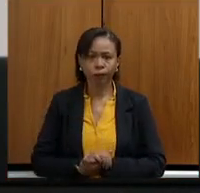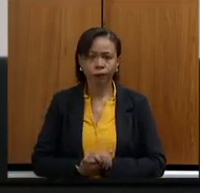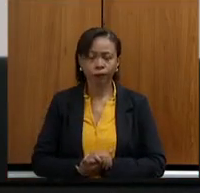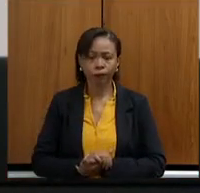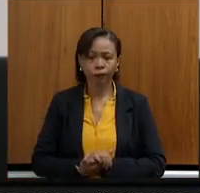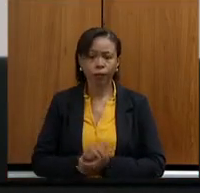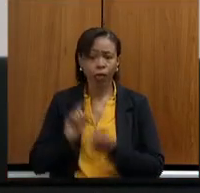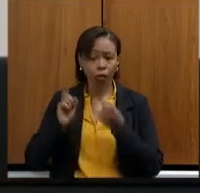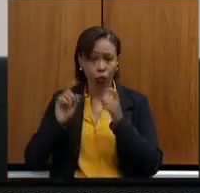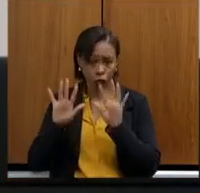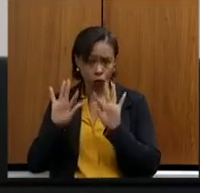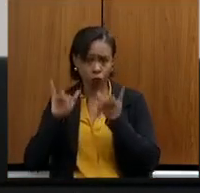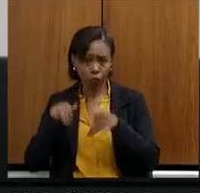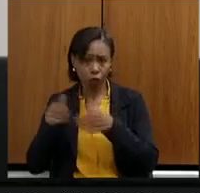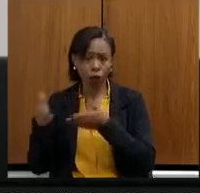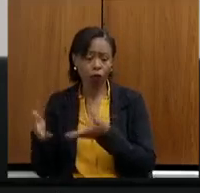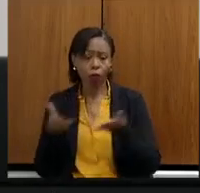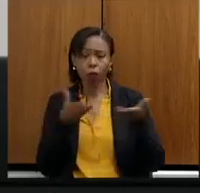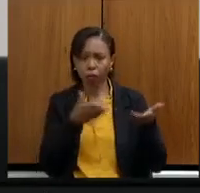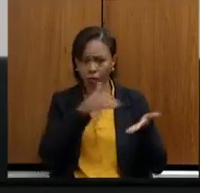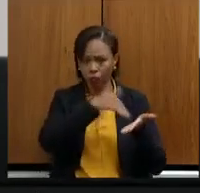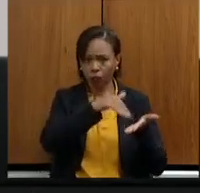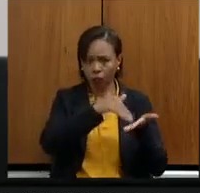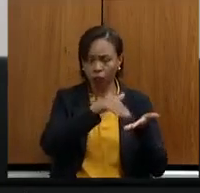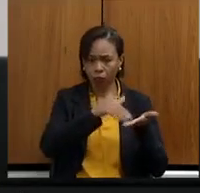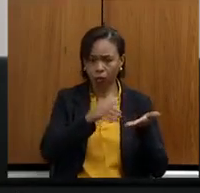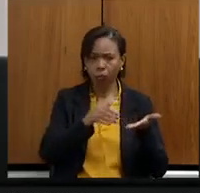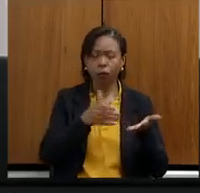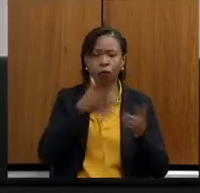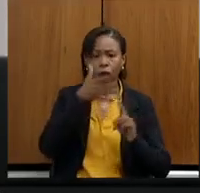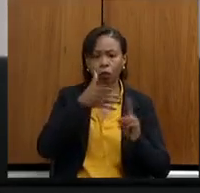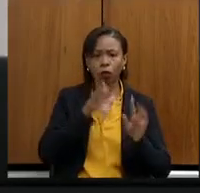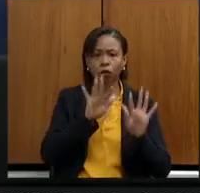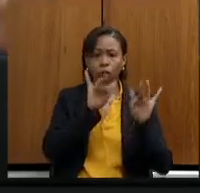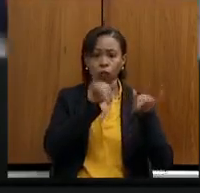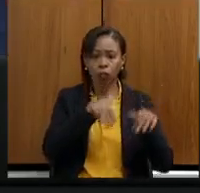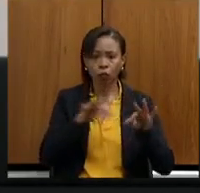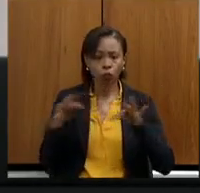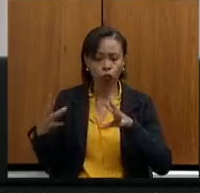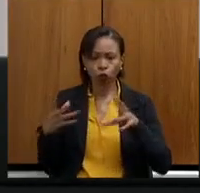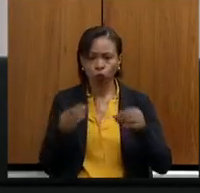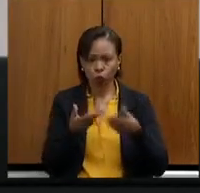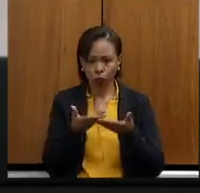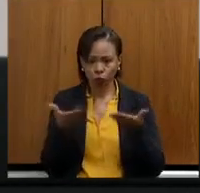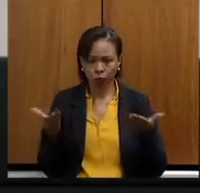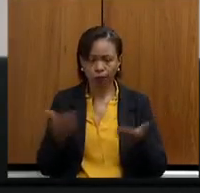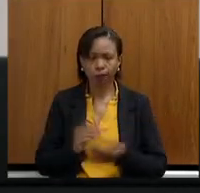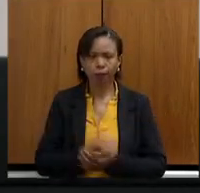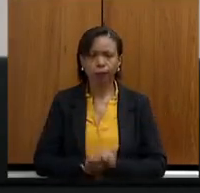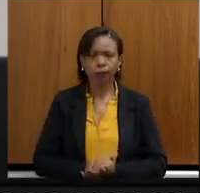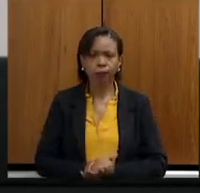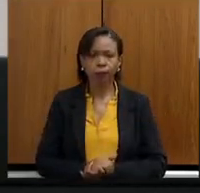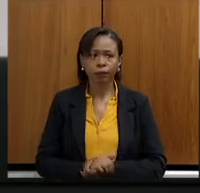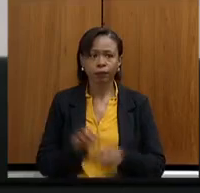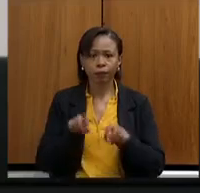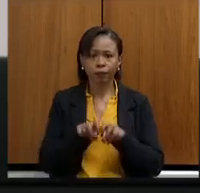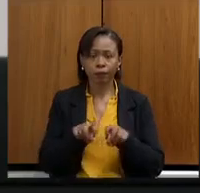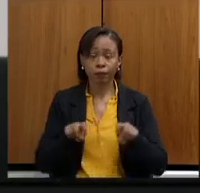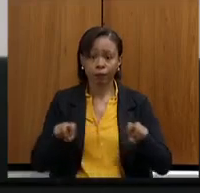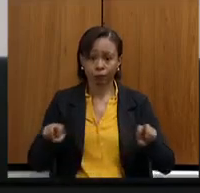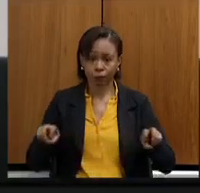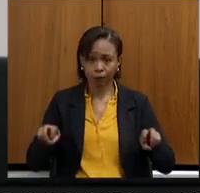reunião, vou passar a palavra para a secretária Marília para suas considerações finais e para todos os membros aqui. Sobre a mesa...